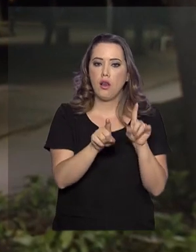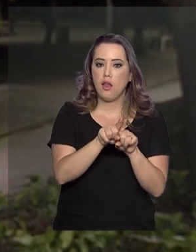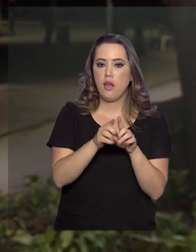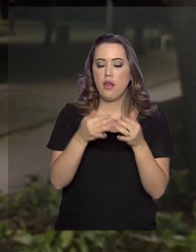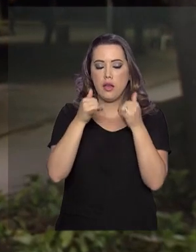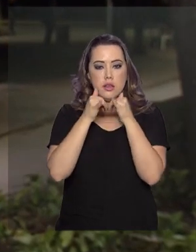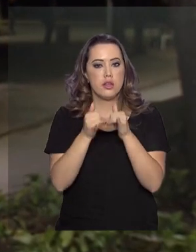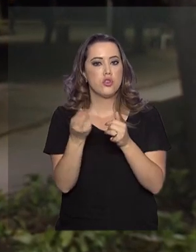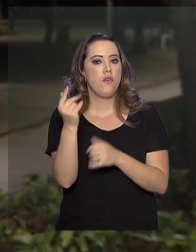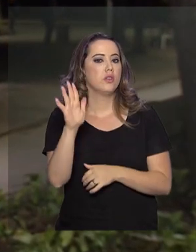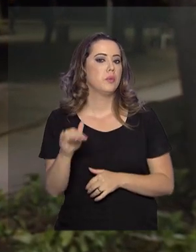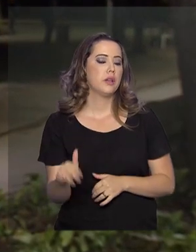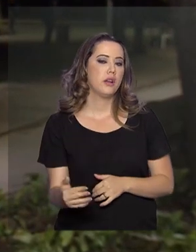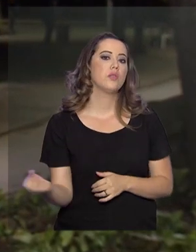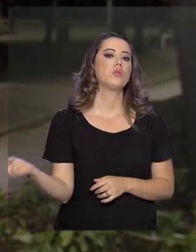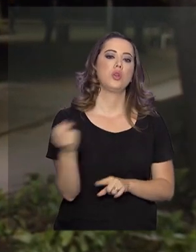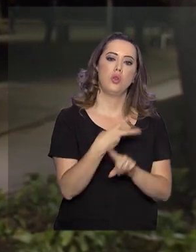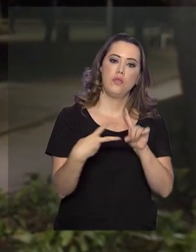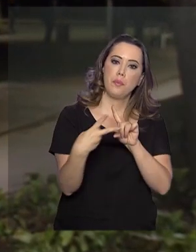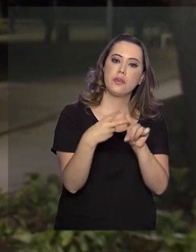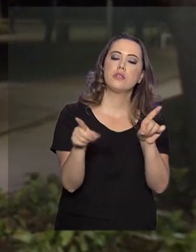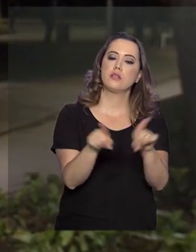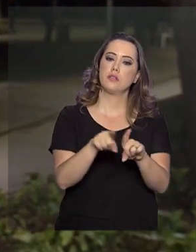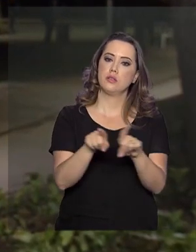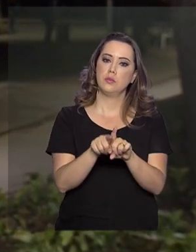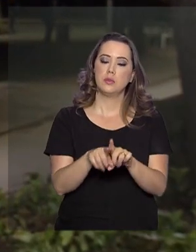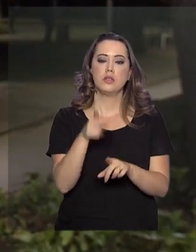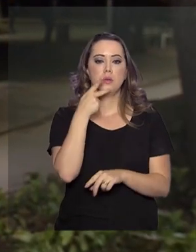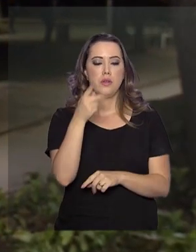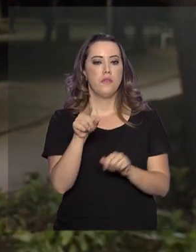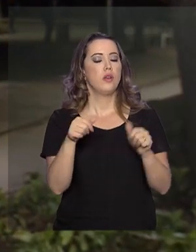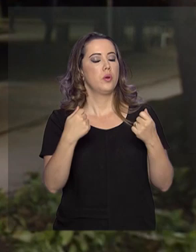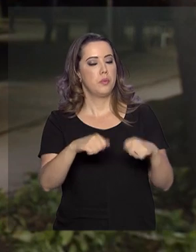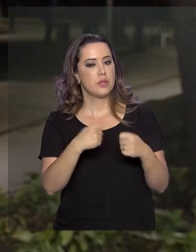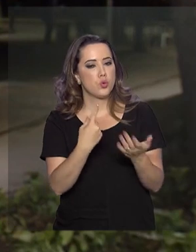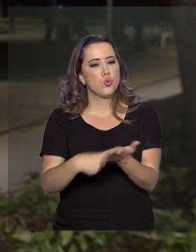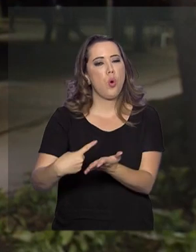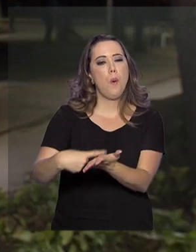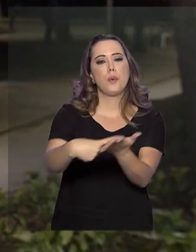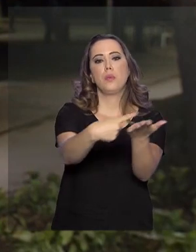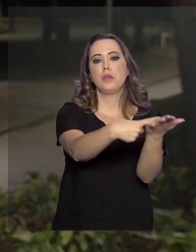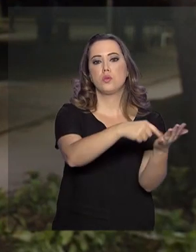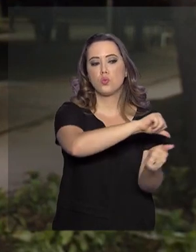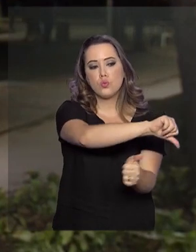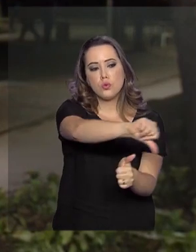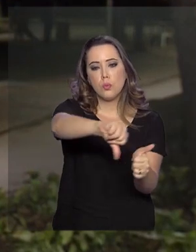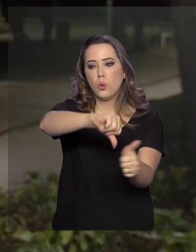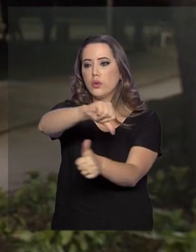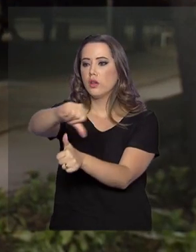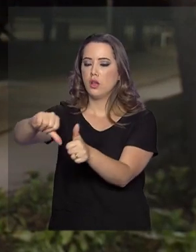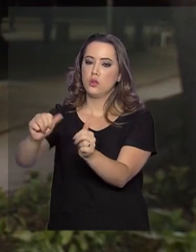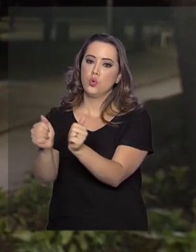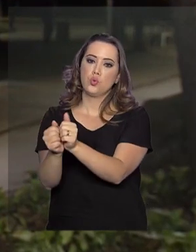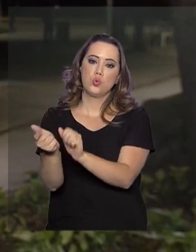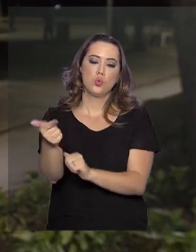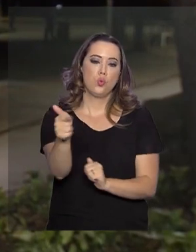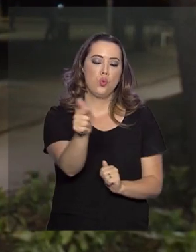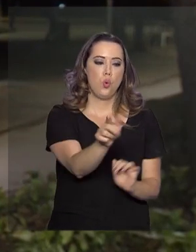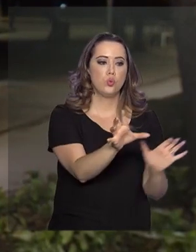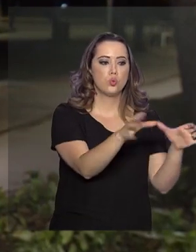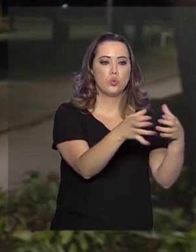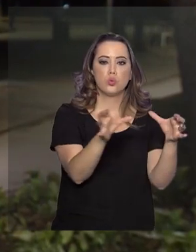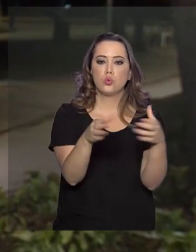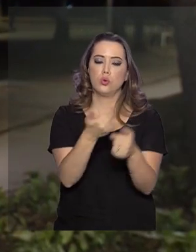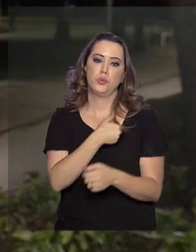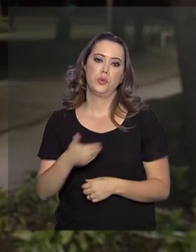e a nova Previdência. O ministro também defendeu uma agenda positiva de mudanças em conjunto com outros poderes do Estado,